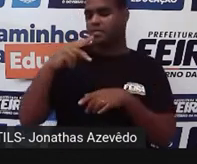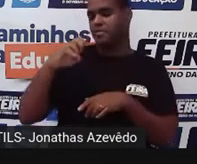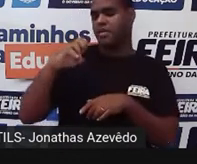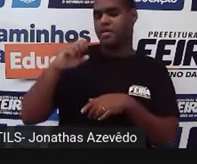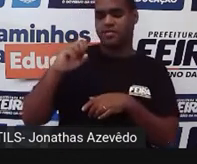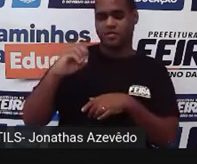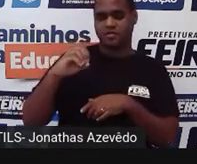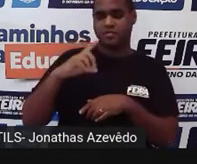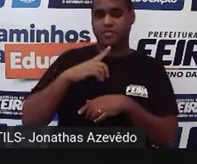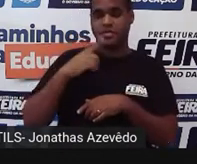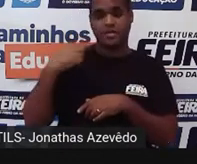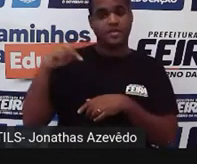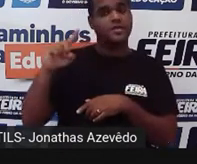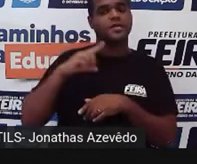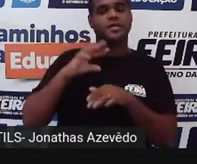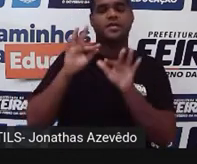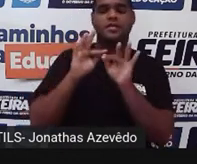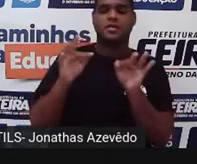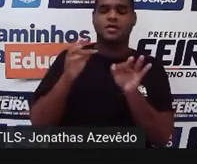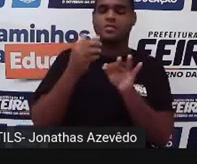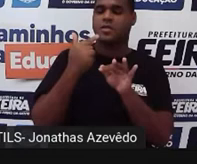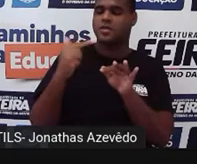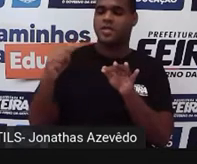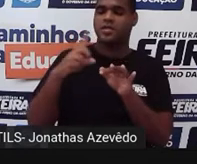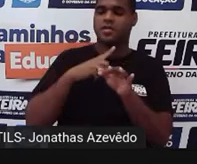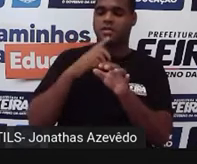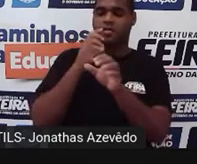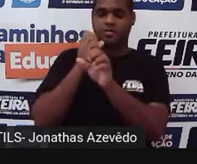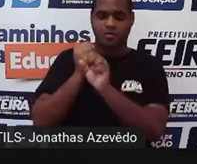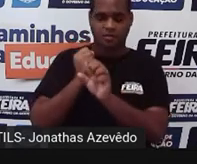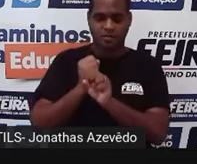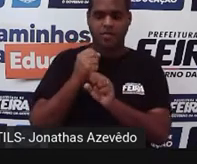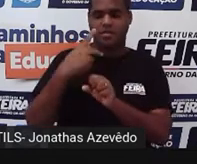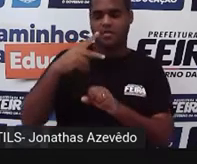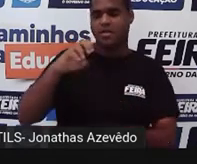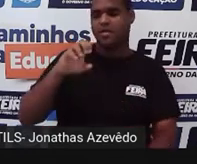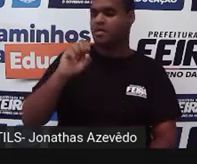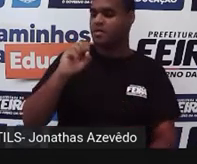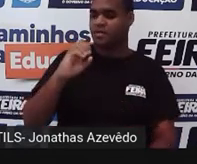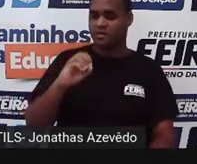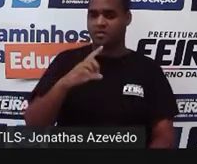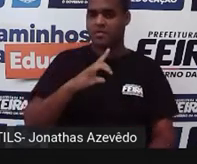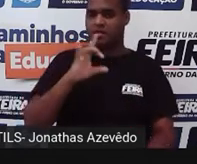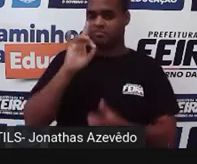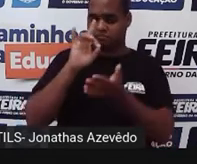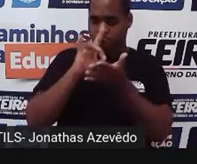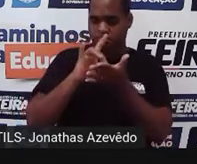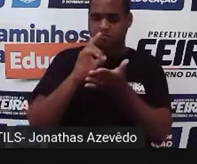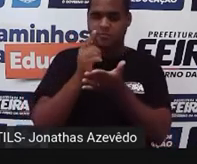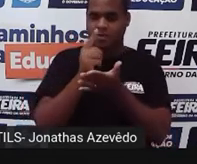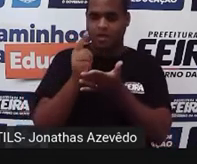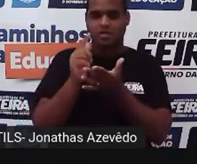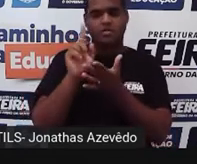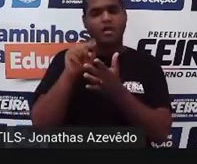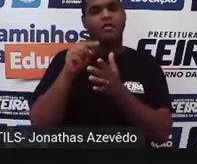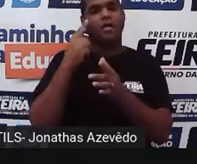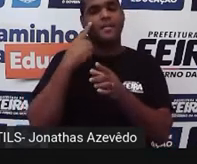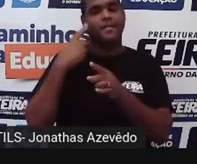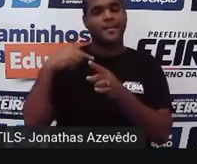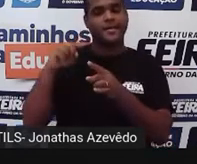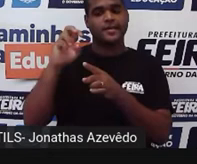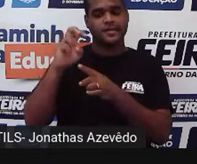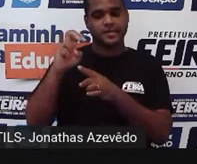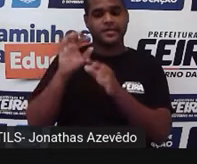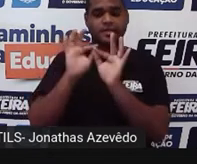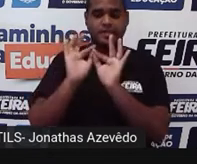Lá na simples não tinha esse negócio de peso mas na verdade é que não é que não tinha é porque na simples